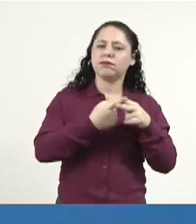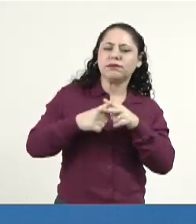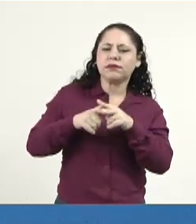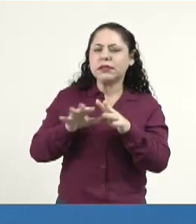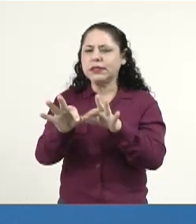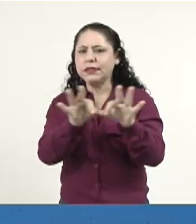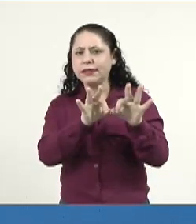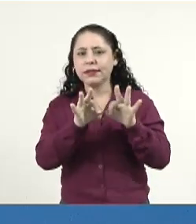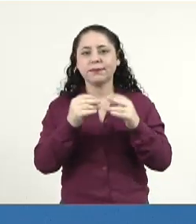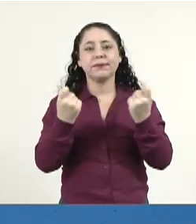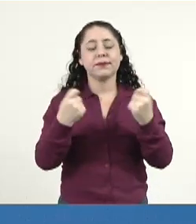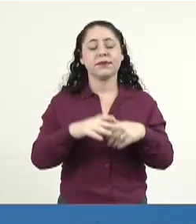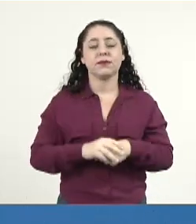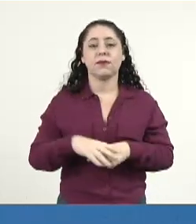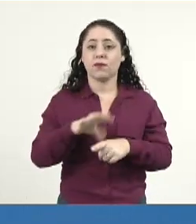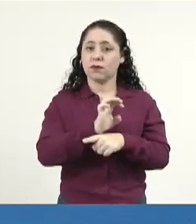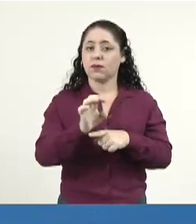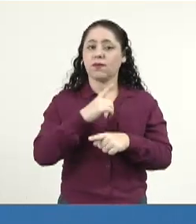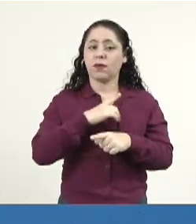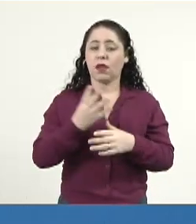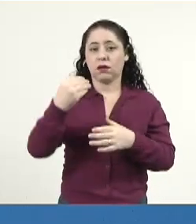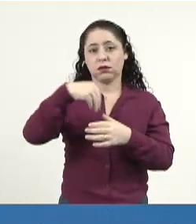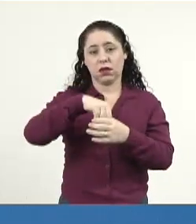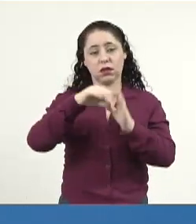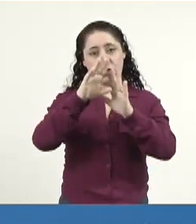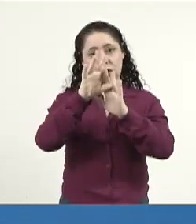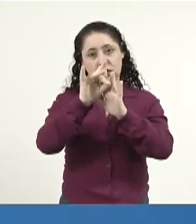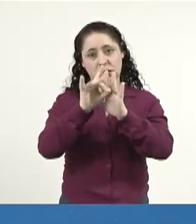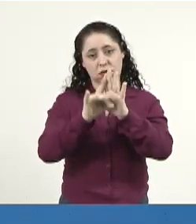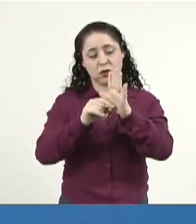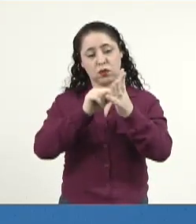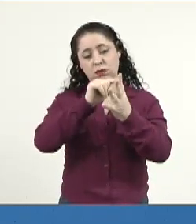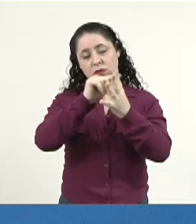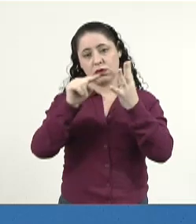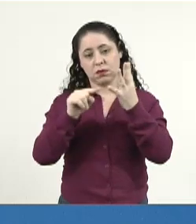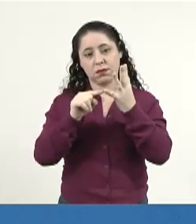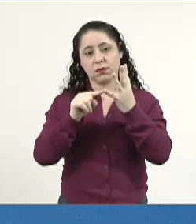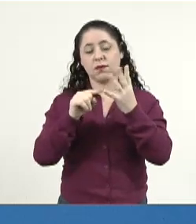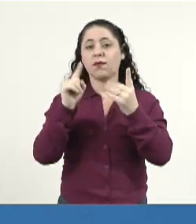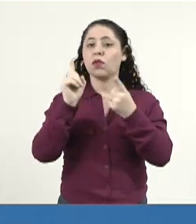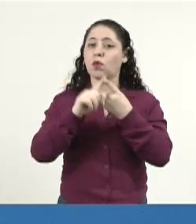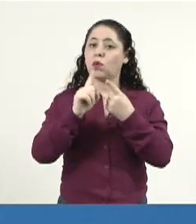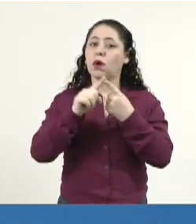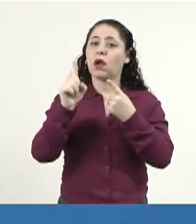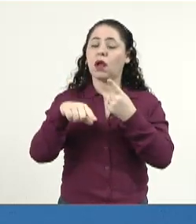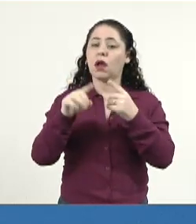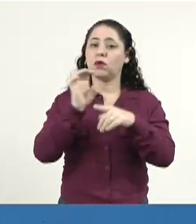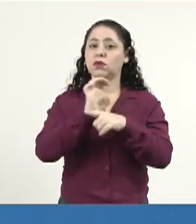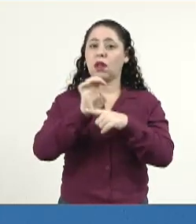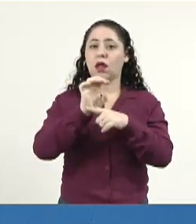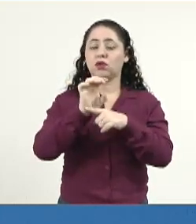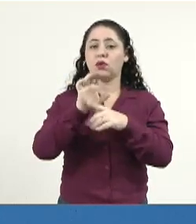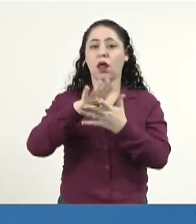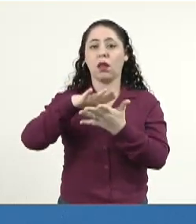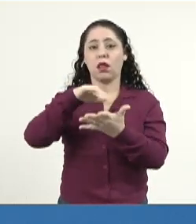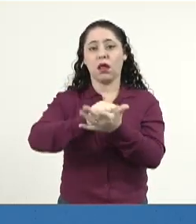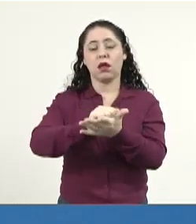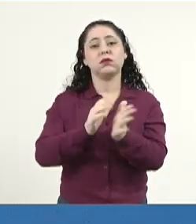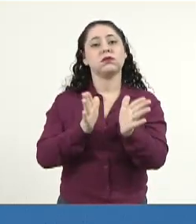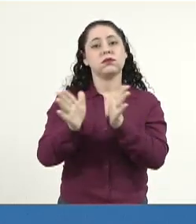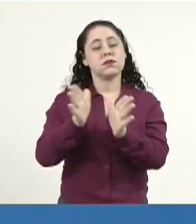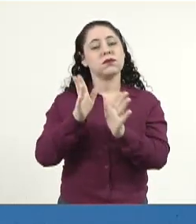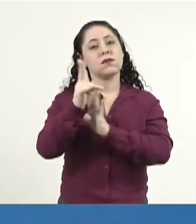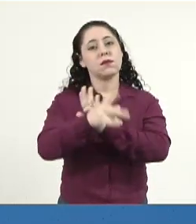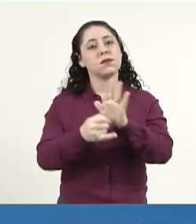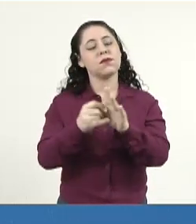O senhor falou muito bem, o Estado tem dentro das diretrizes, das quatro diretrizes, uma das diretrizes é o Estado digital, tanto que o acesso ao